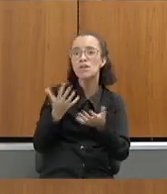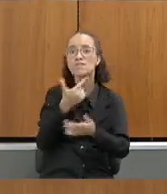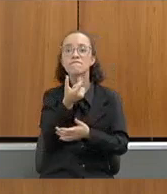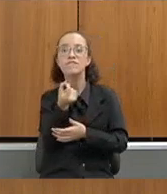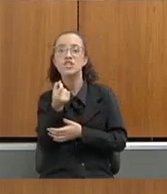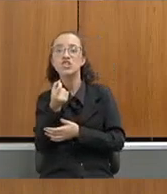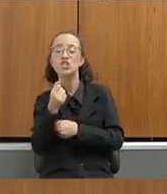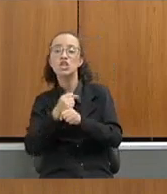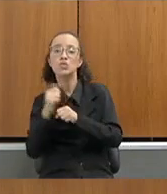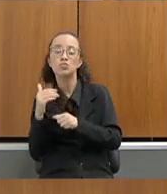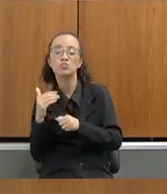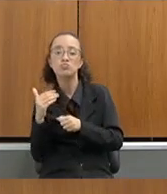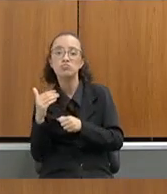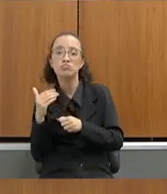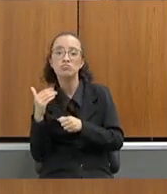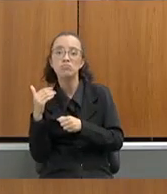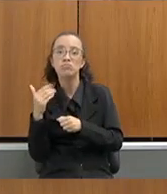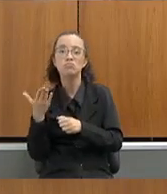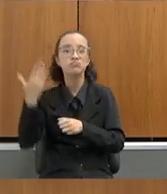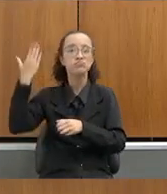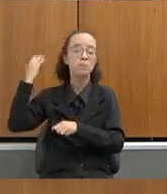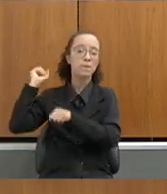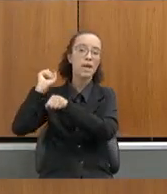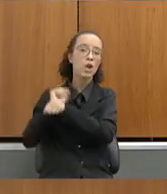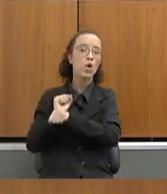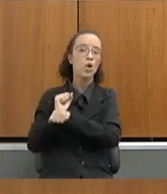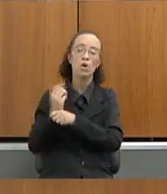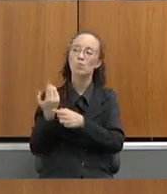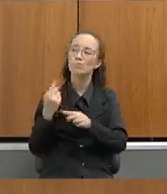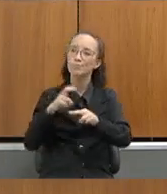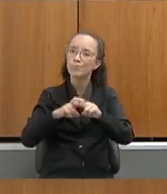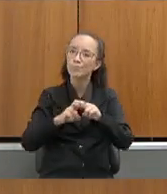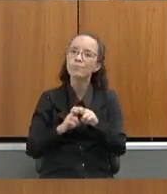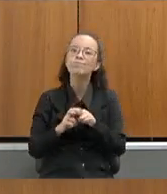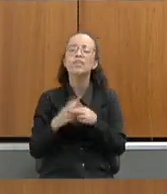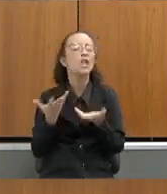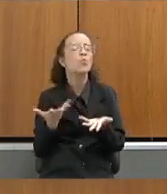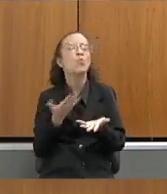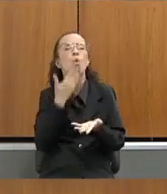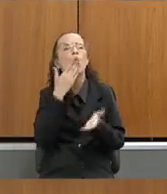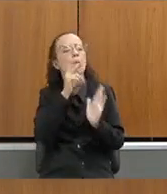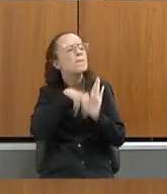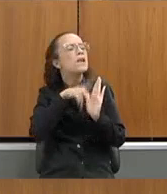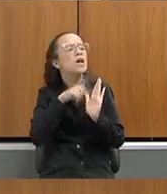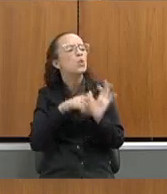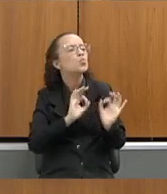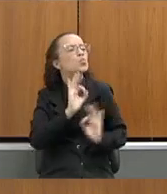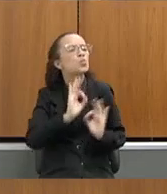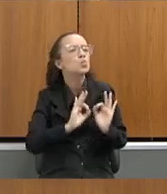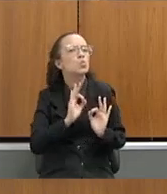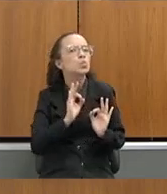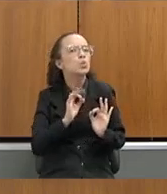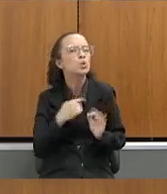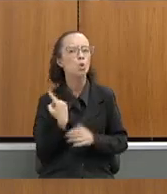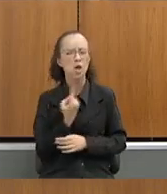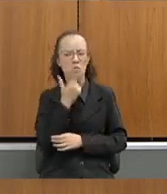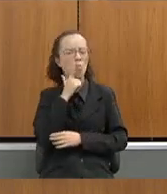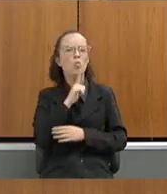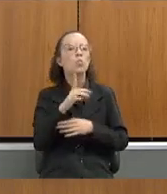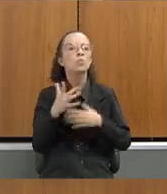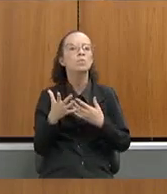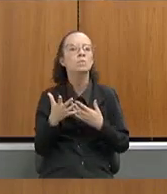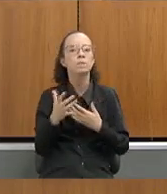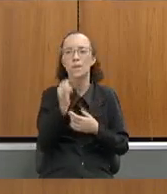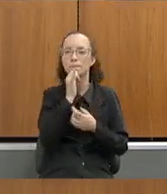mestrado no Estado, porque a carreira de Minas Gerais é assim. Qual é o plano? A gente não consegue que, na medida que todo mundo